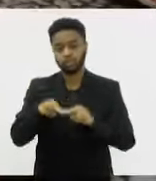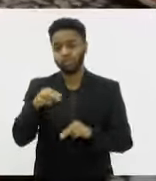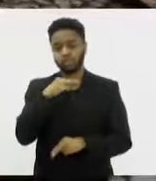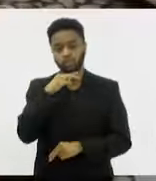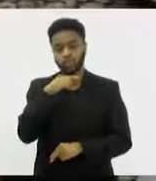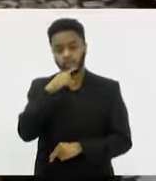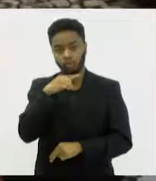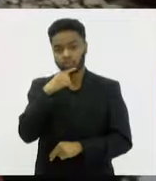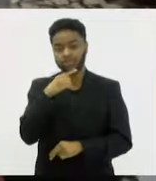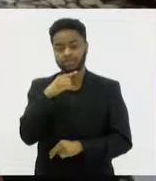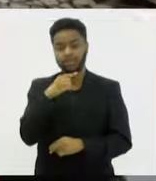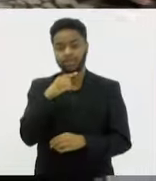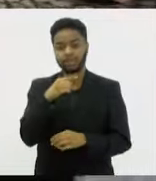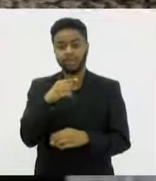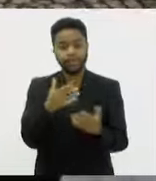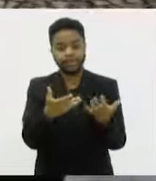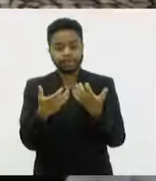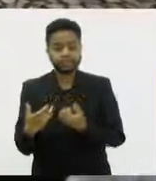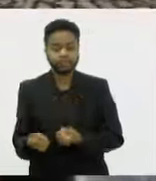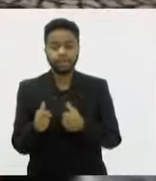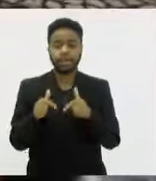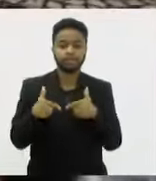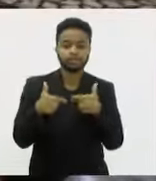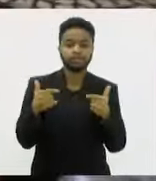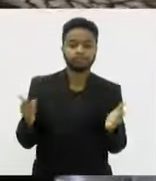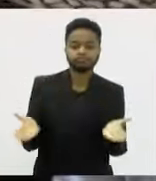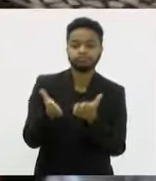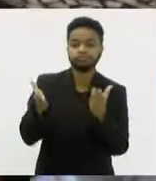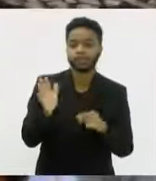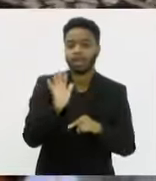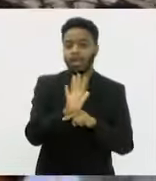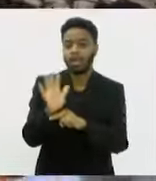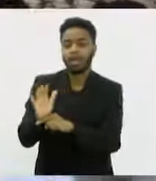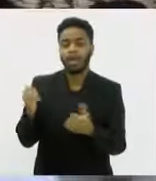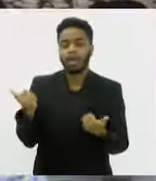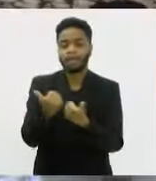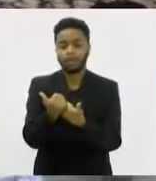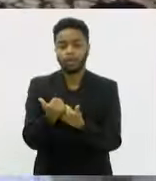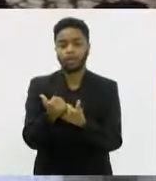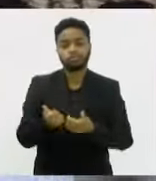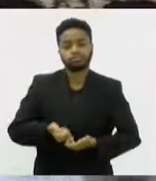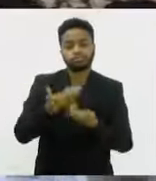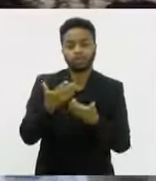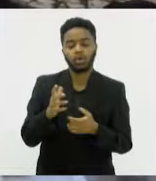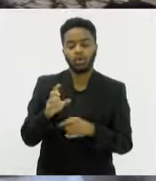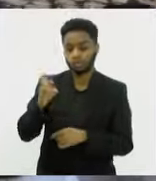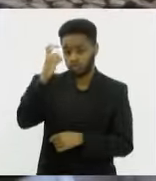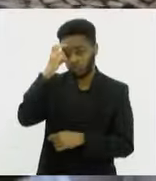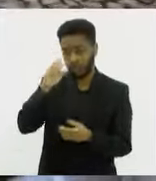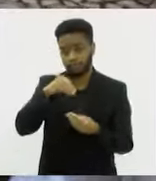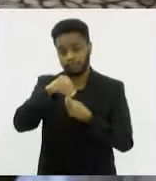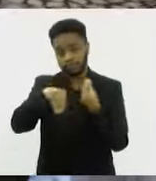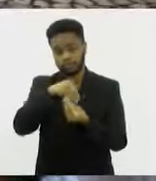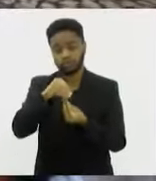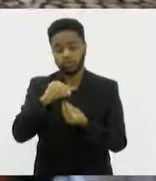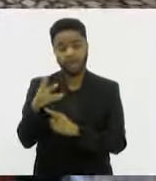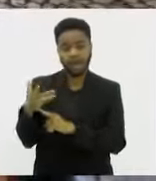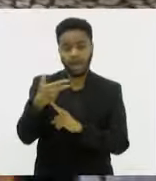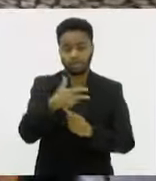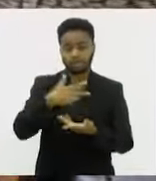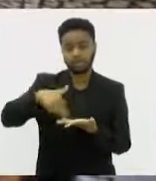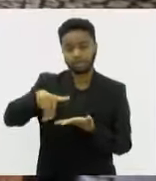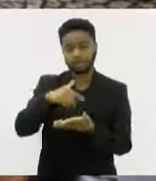se beneficiar das iniciativas futuras de incentivo a essa expressão cultural, que é uma mistura de arte marcial, dança e música.